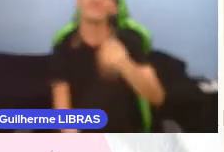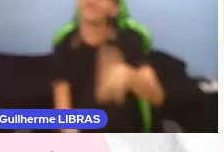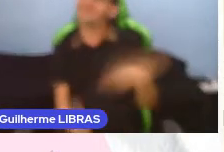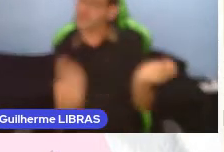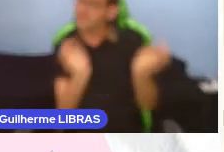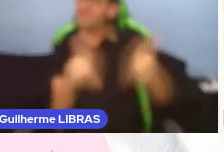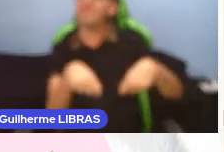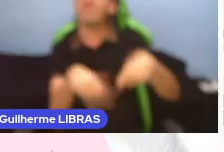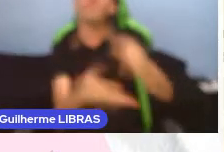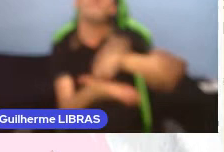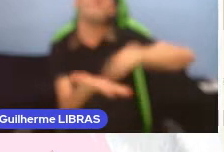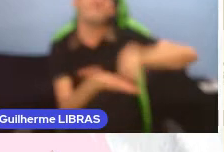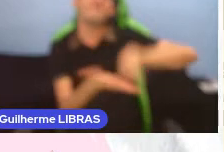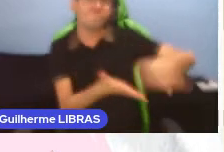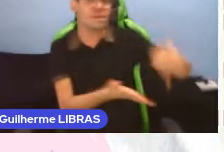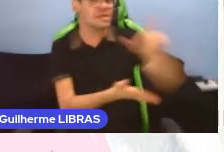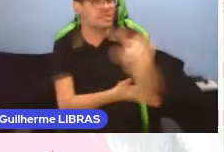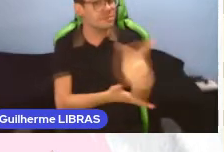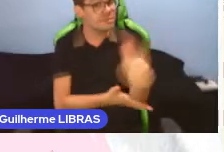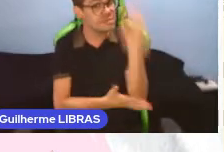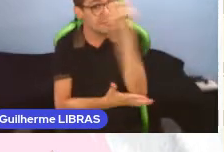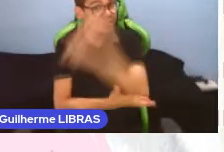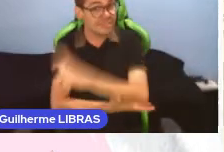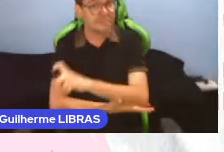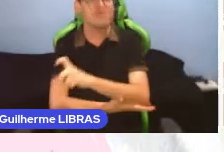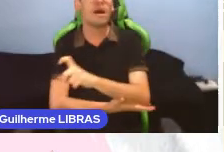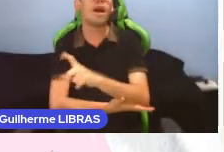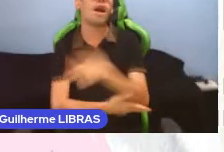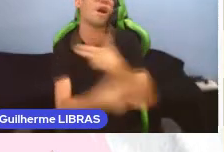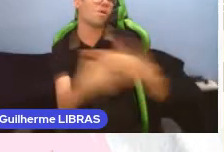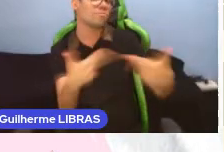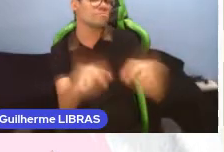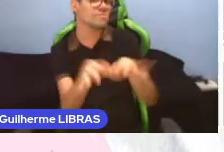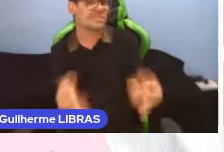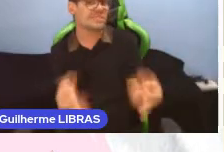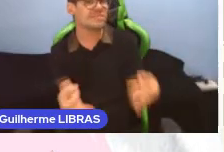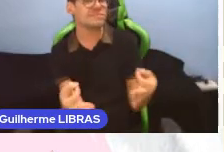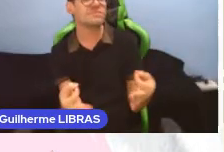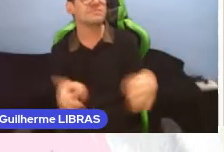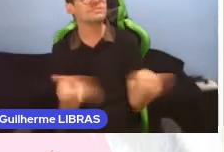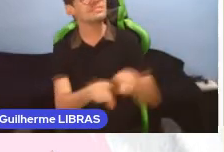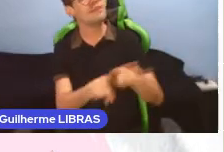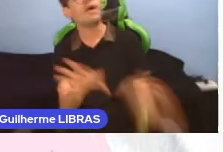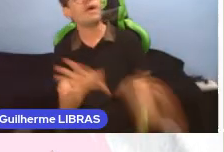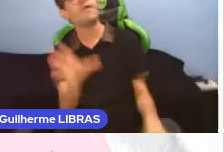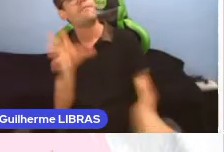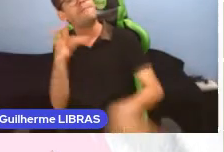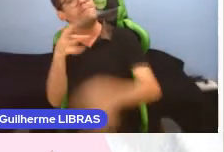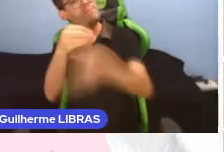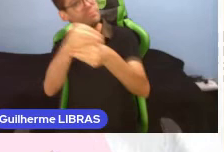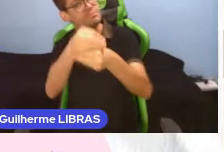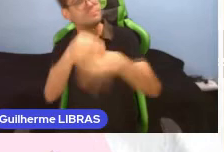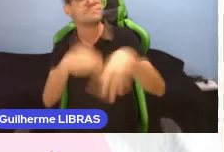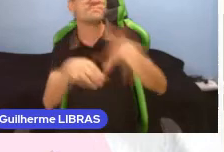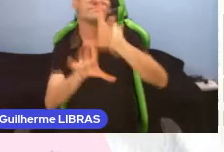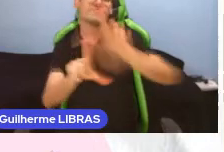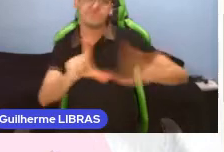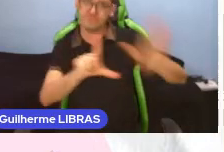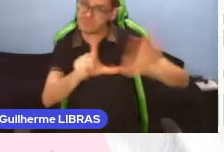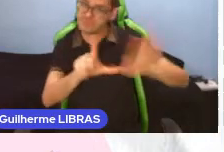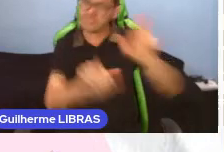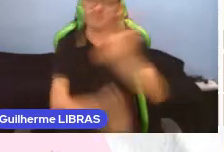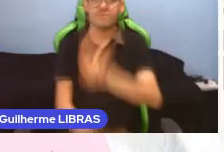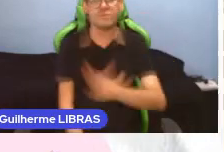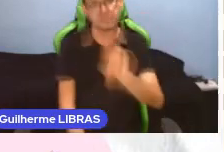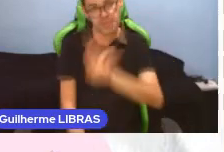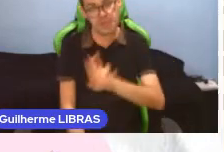escrever sem dificuldades pequenas descrições e agregá-las às imagens que usamos. Desse modo, quem